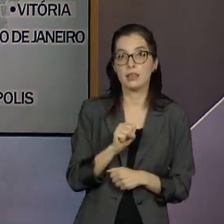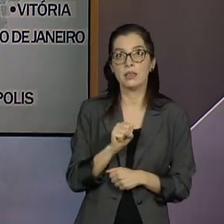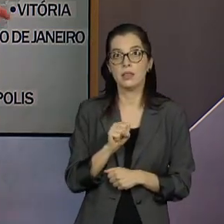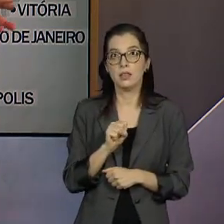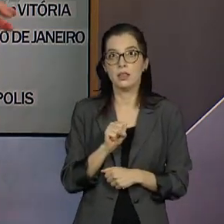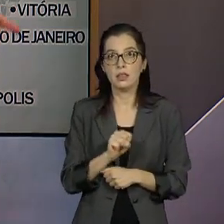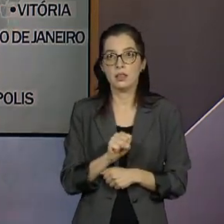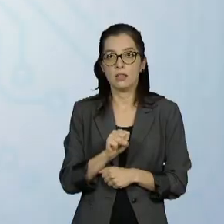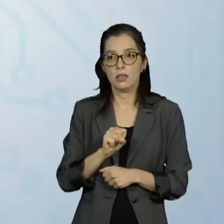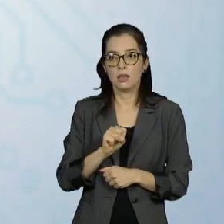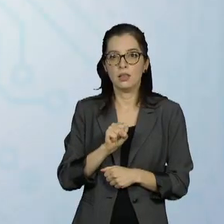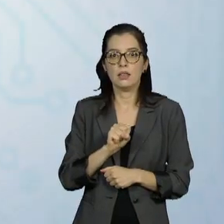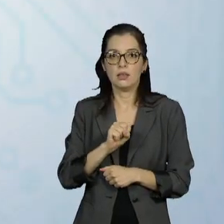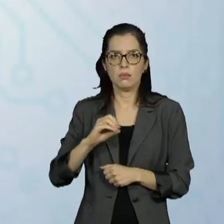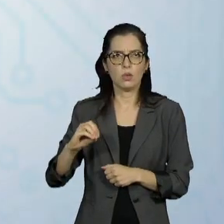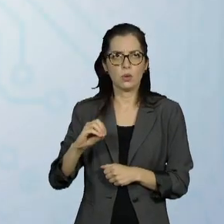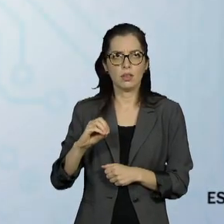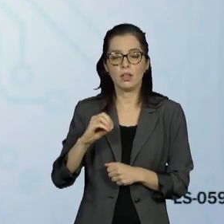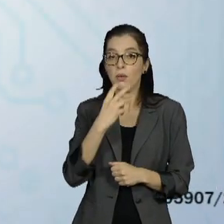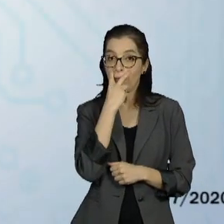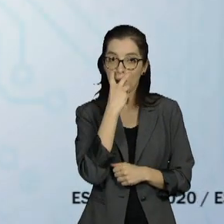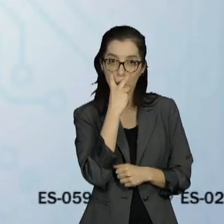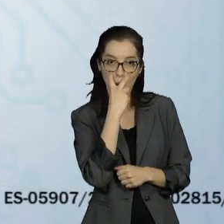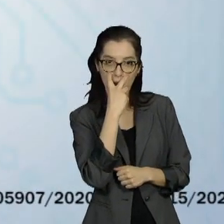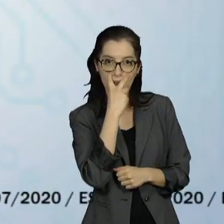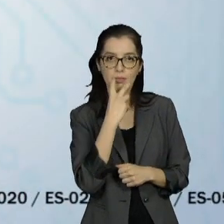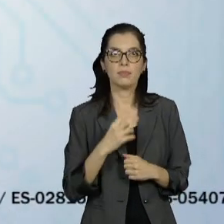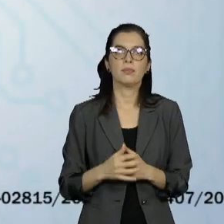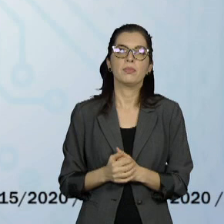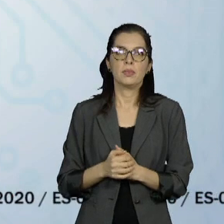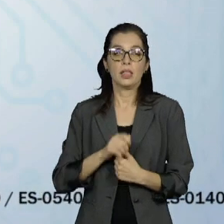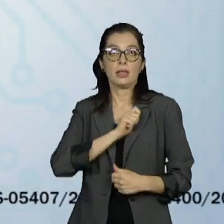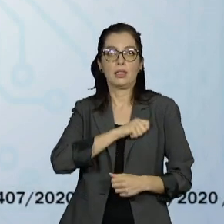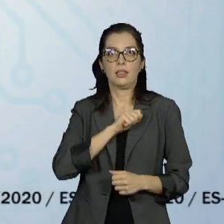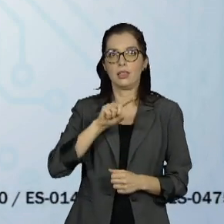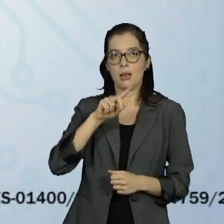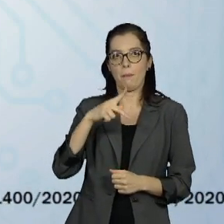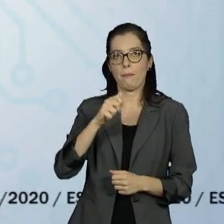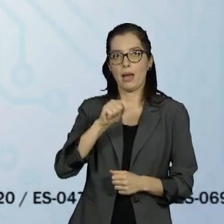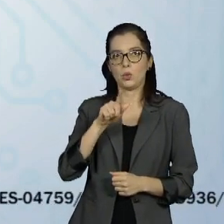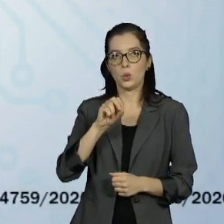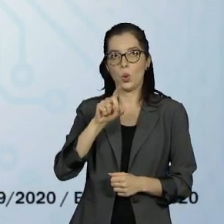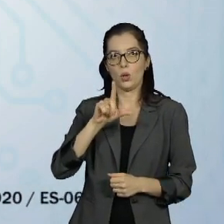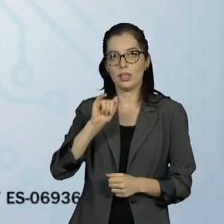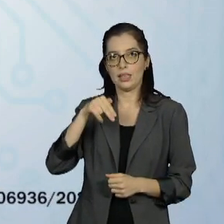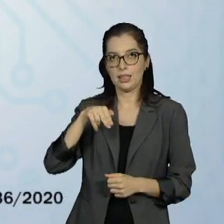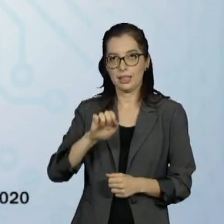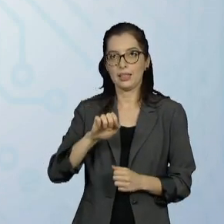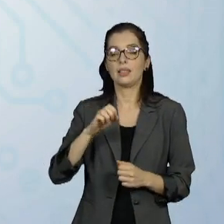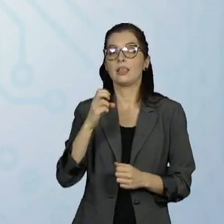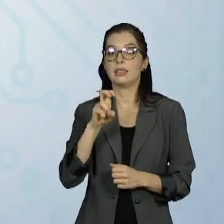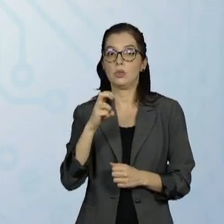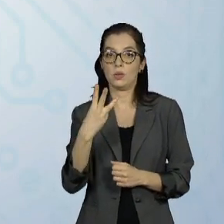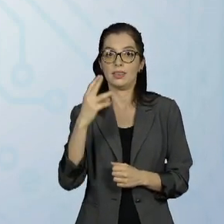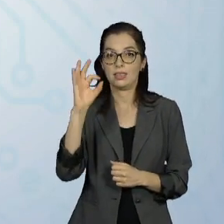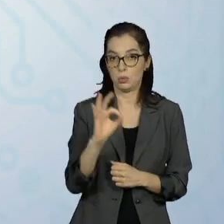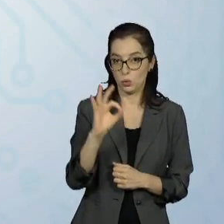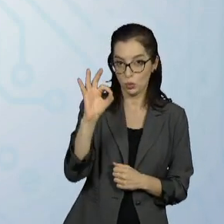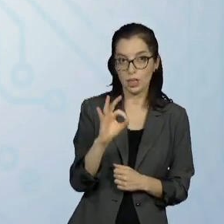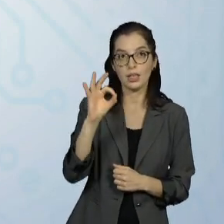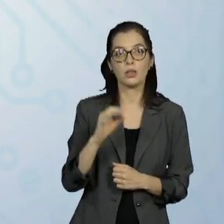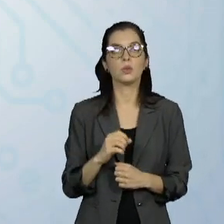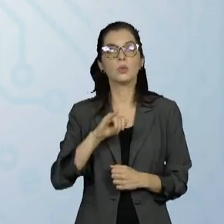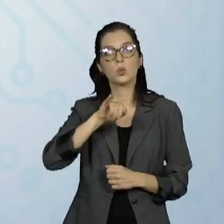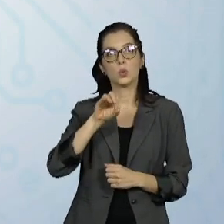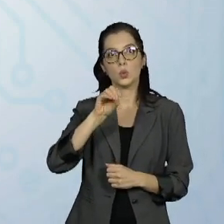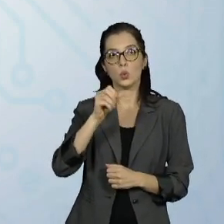Espírito Santo, em Vitória. Delegado Pasolini, do Republicanos, lidera com 53%. João Coser, do PT, aparece